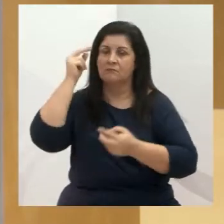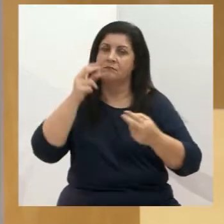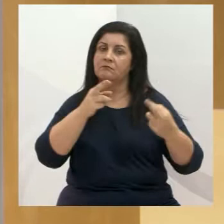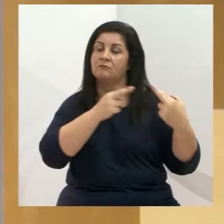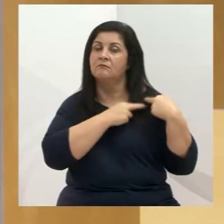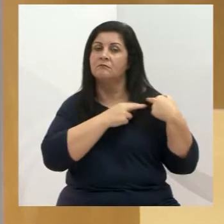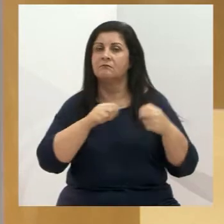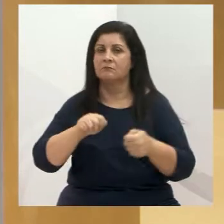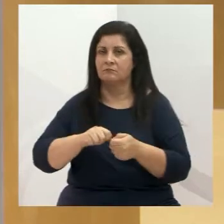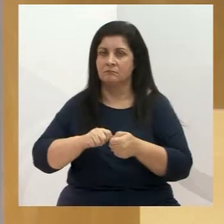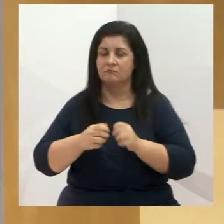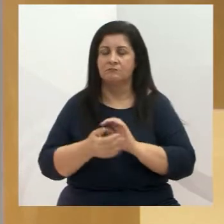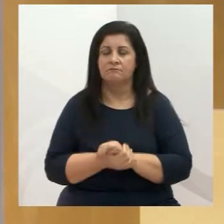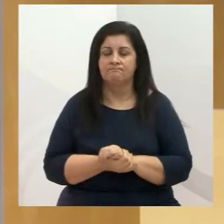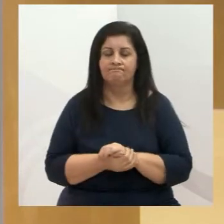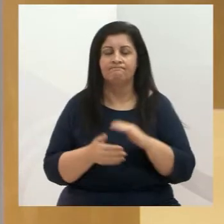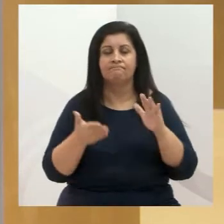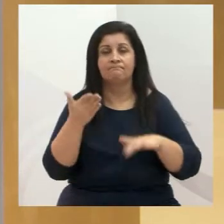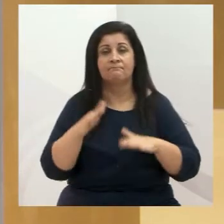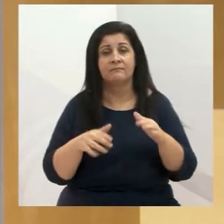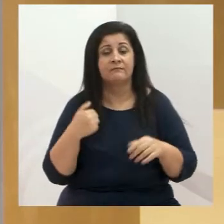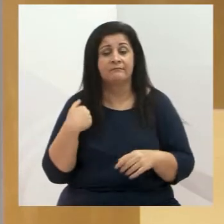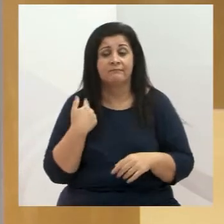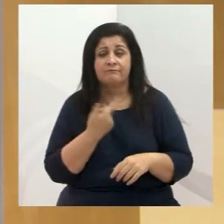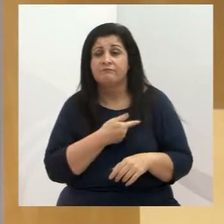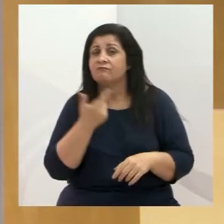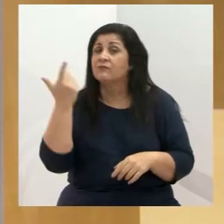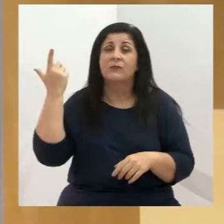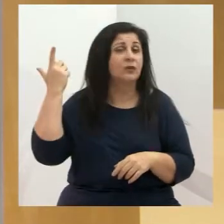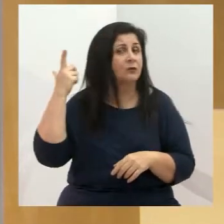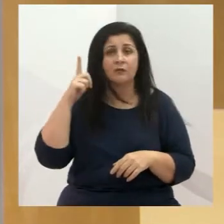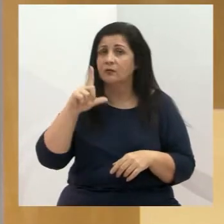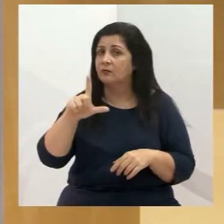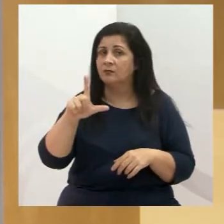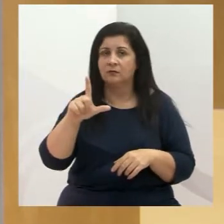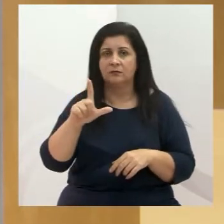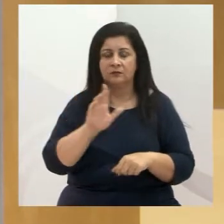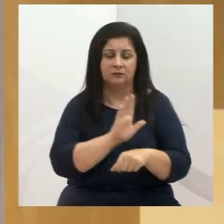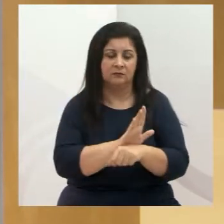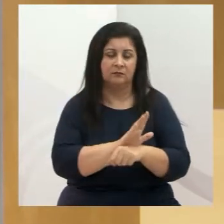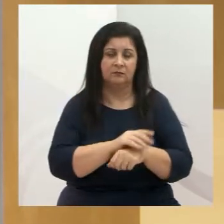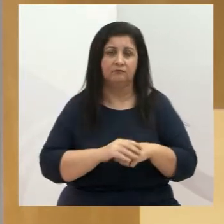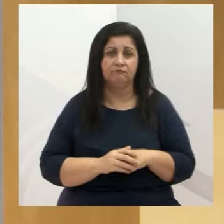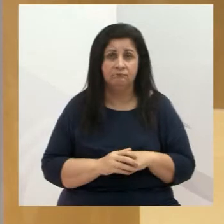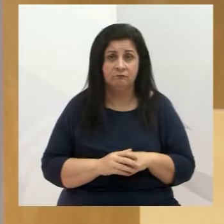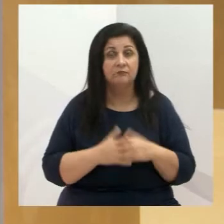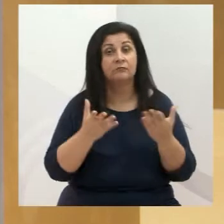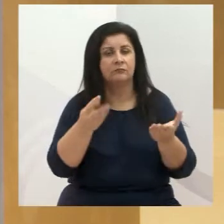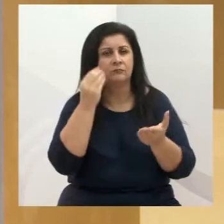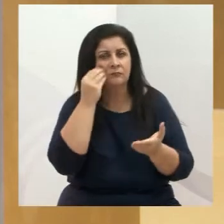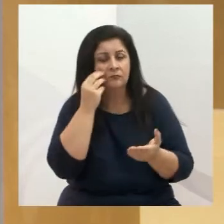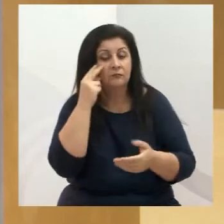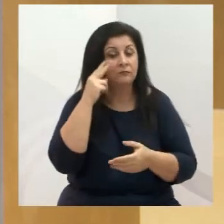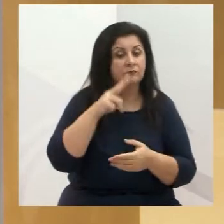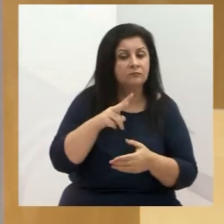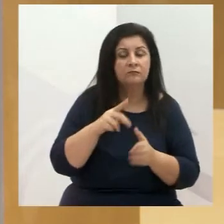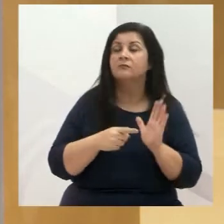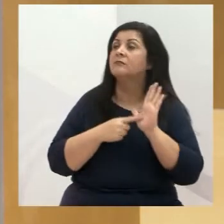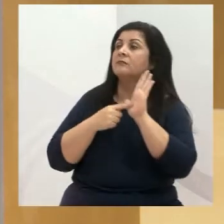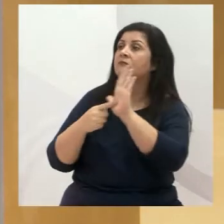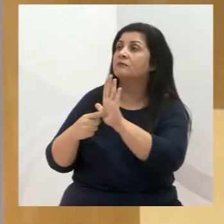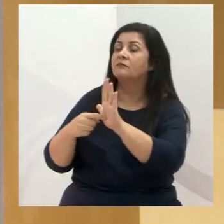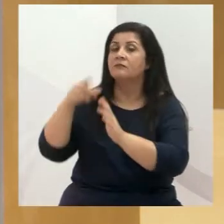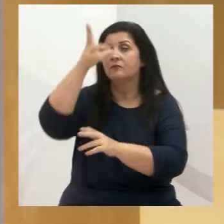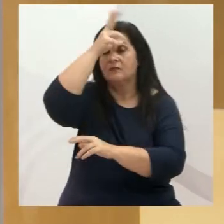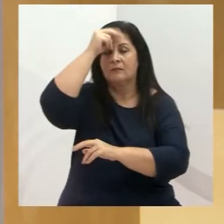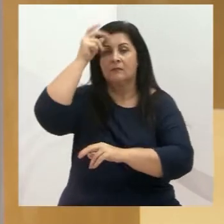e muitas vezes nós não conseguimos atender, nós atendemos o seu pedido, fazemos as indicações, porém,